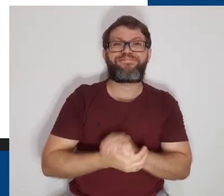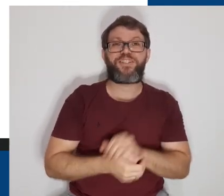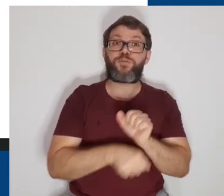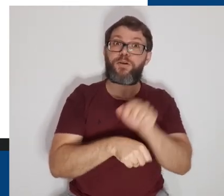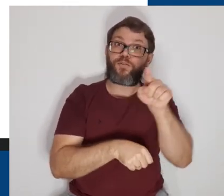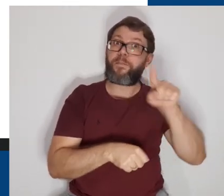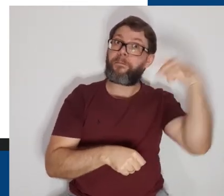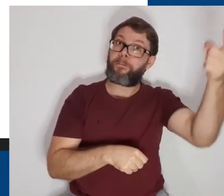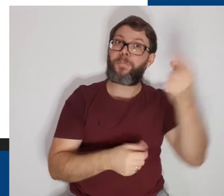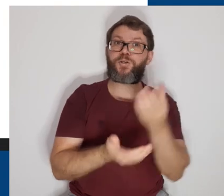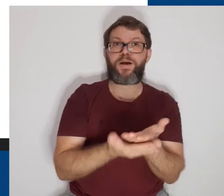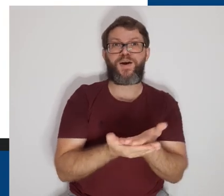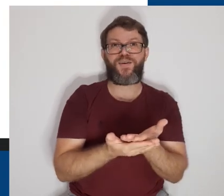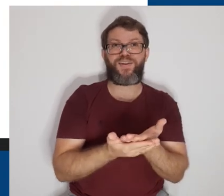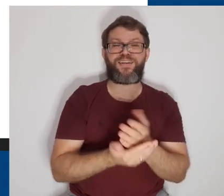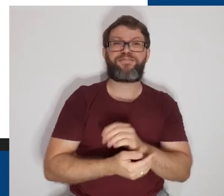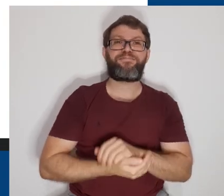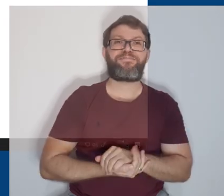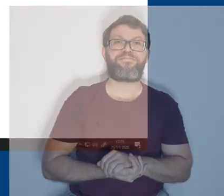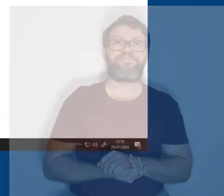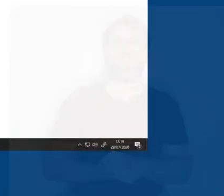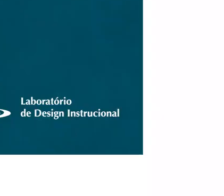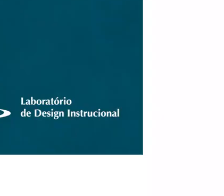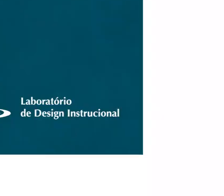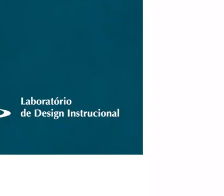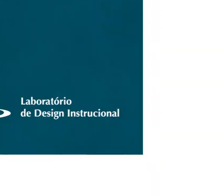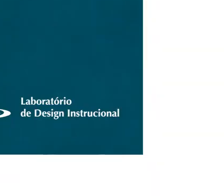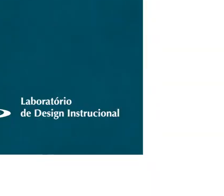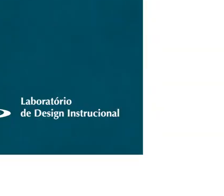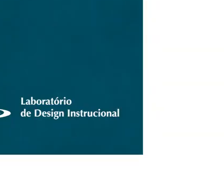Google Classroom? Espero você na próxima aula!